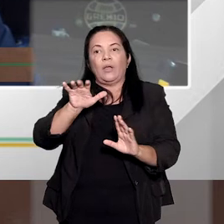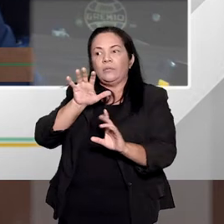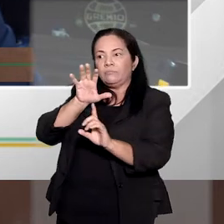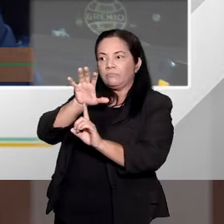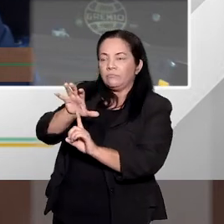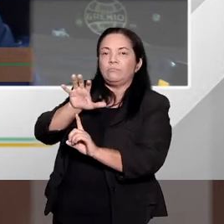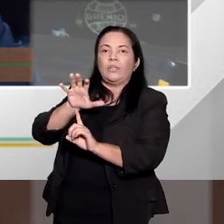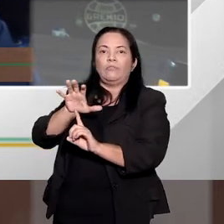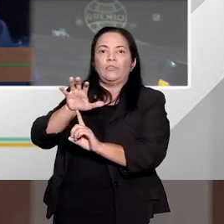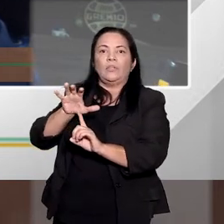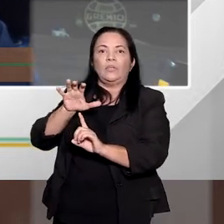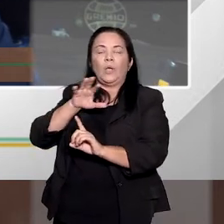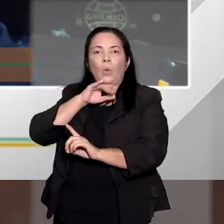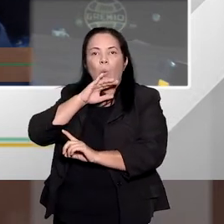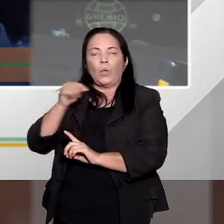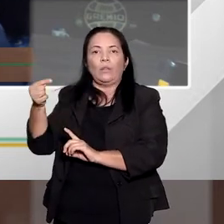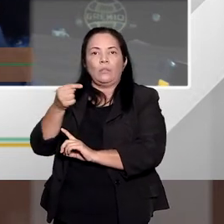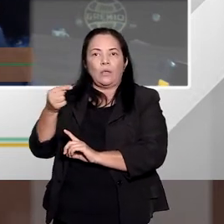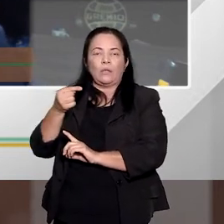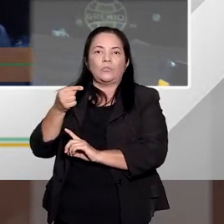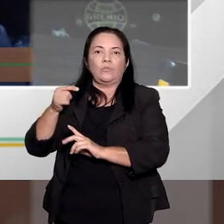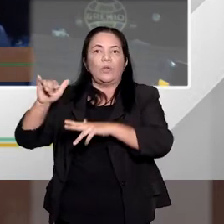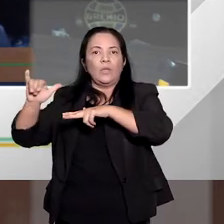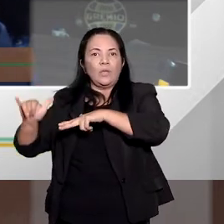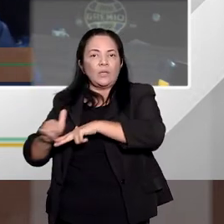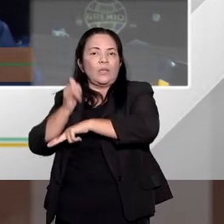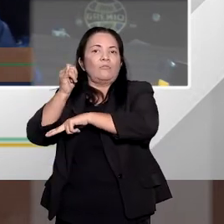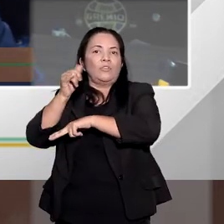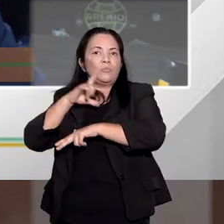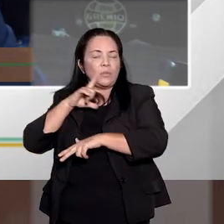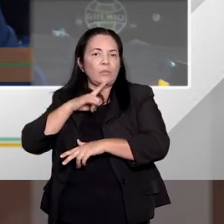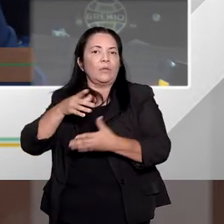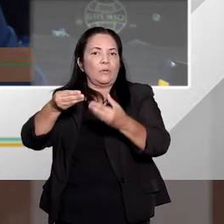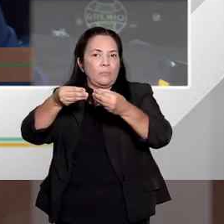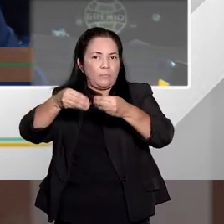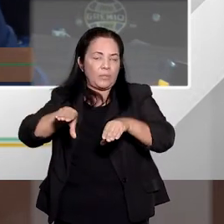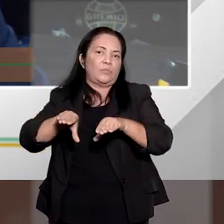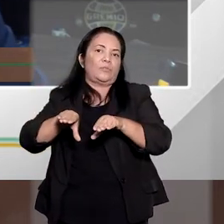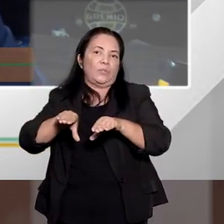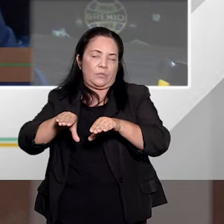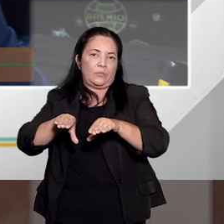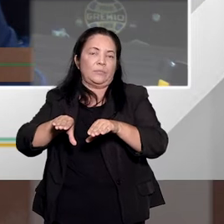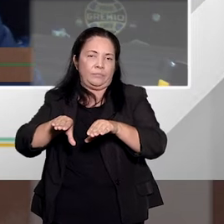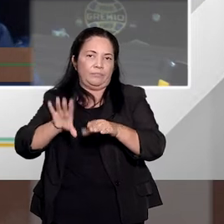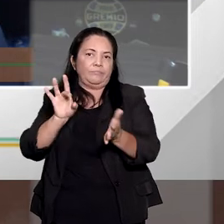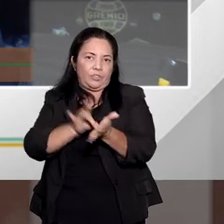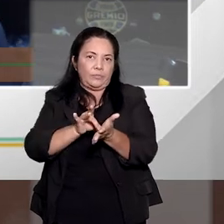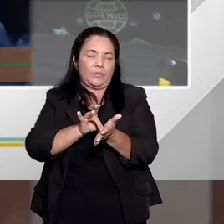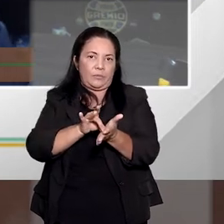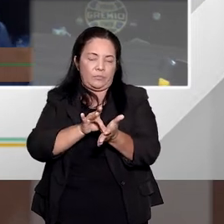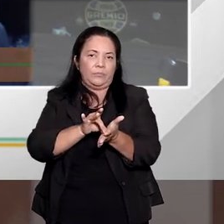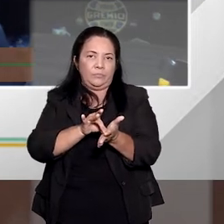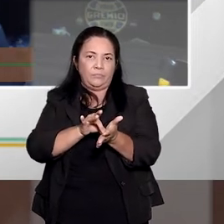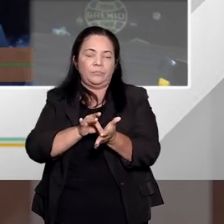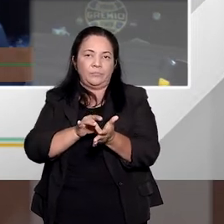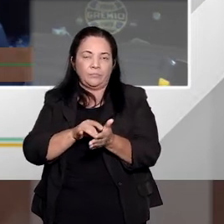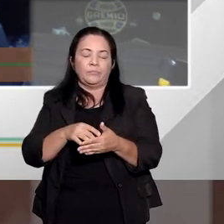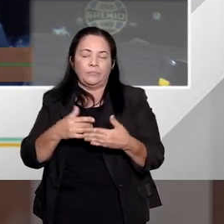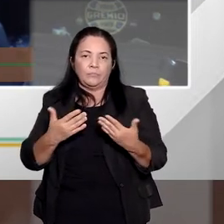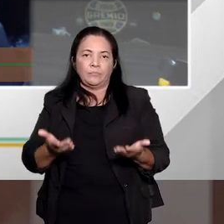em relação à vítima e também em relação ao contexto fático que está